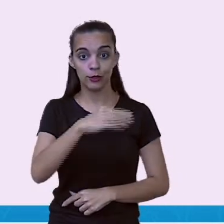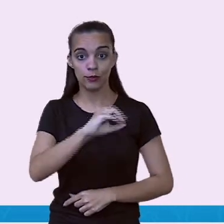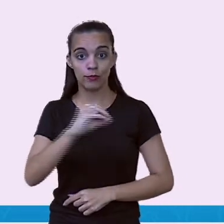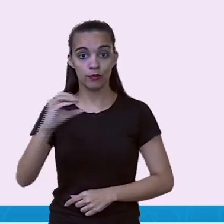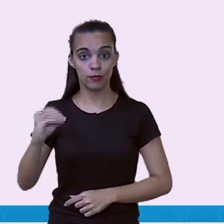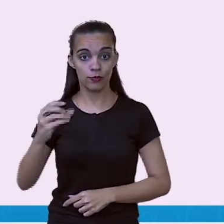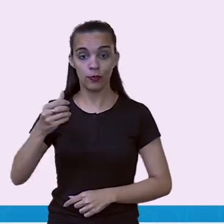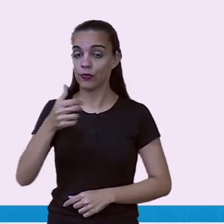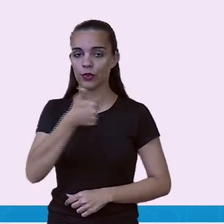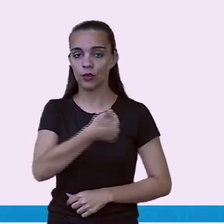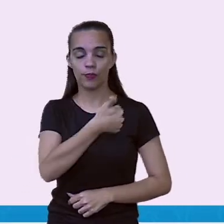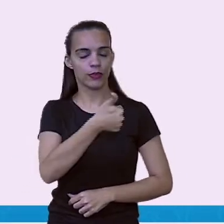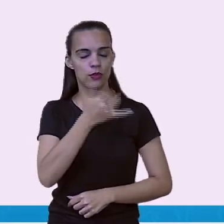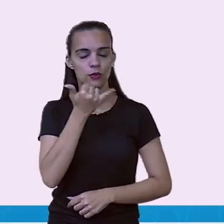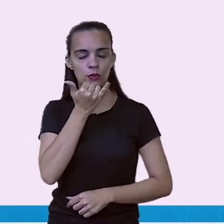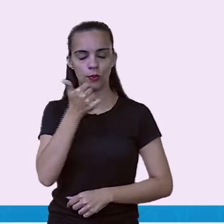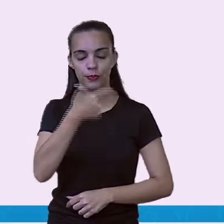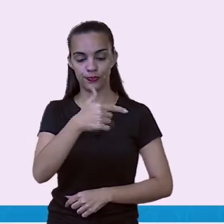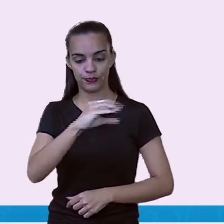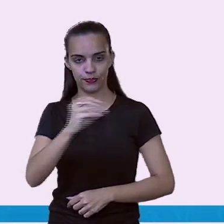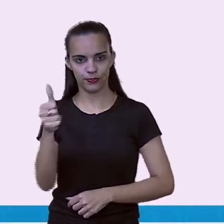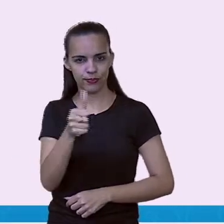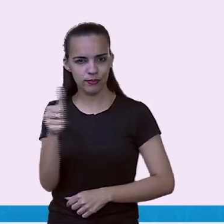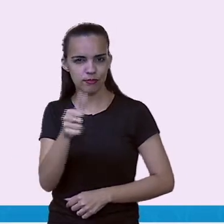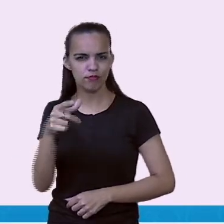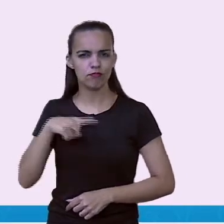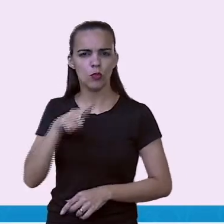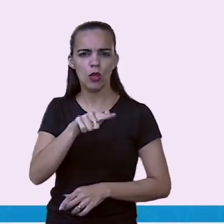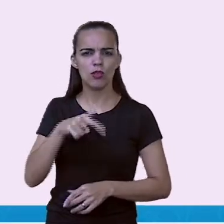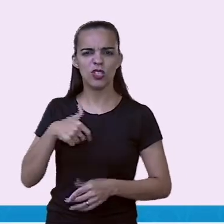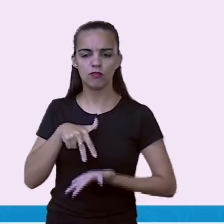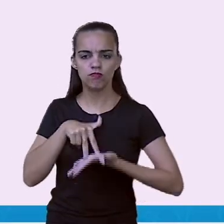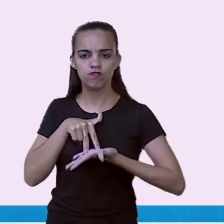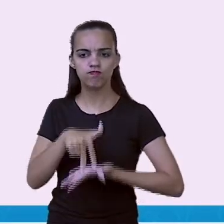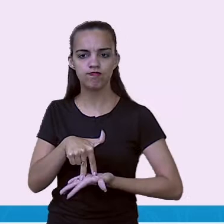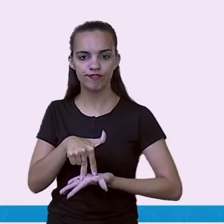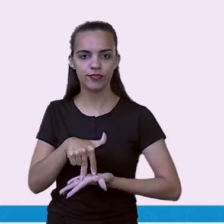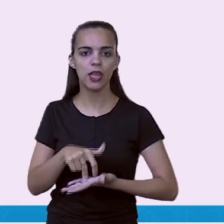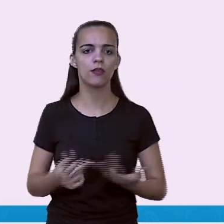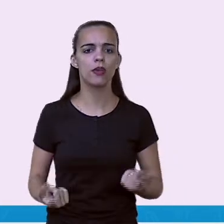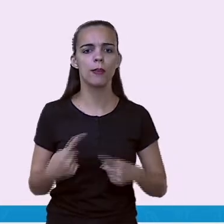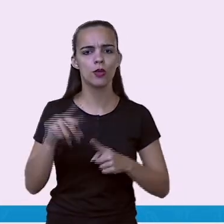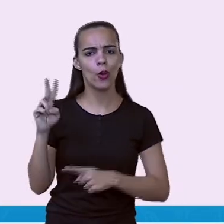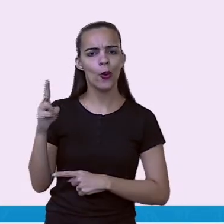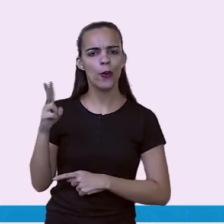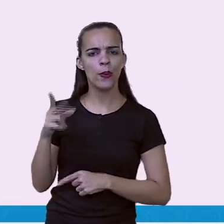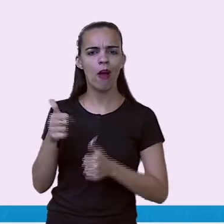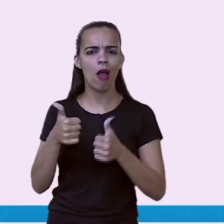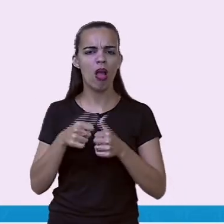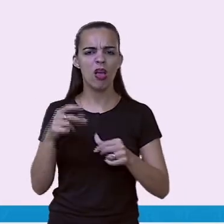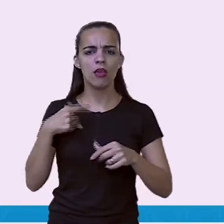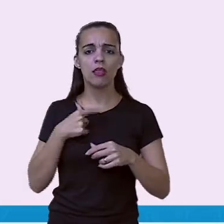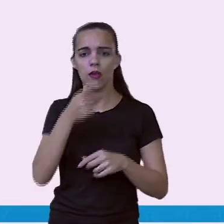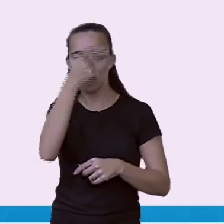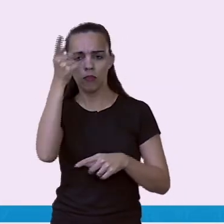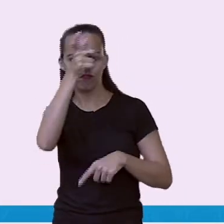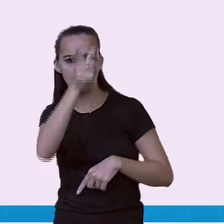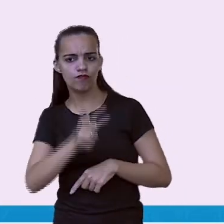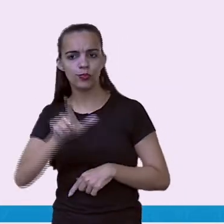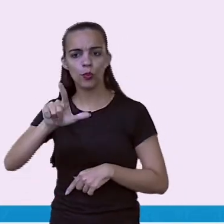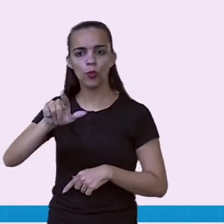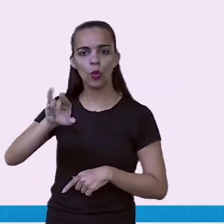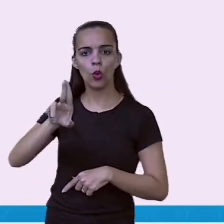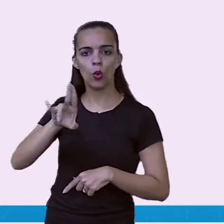com passos firmes. O Uruguai teve seu atacante Luiz Soares em alto nível e venceu os